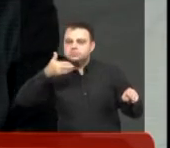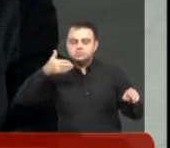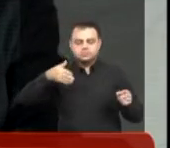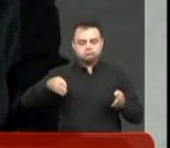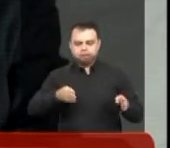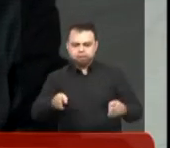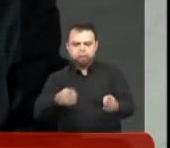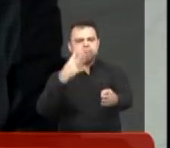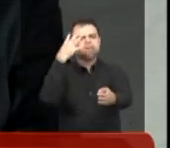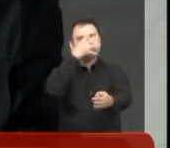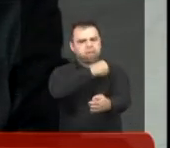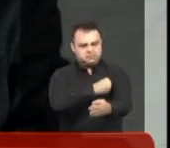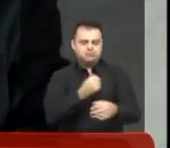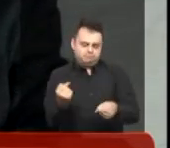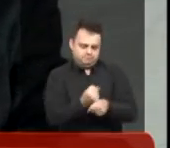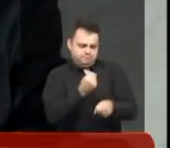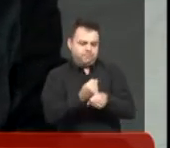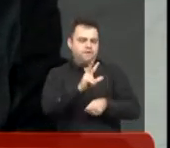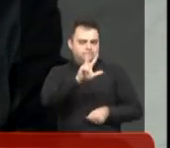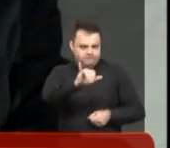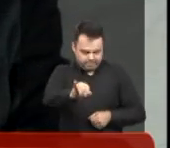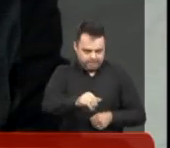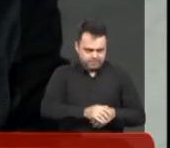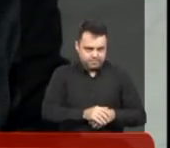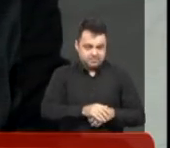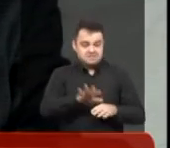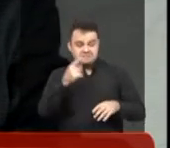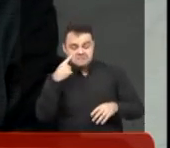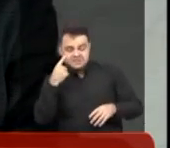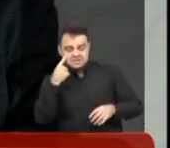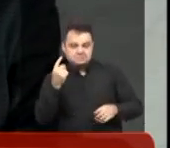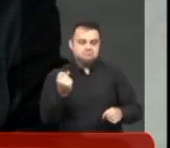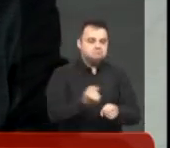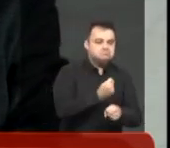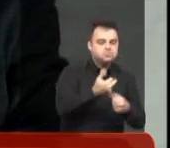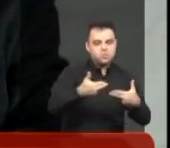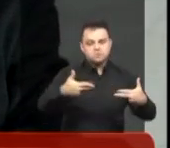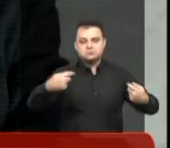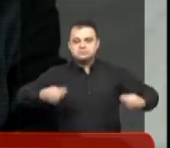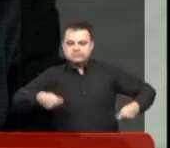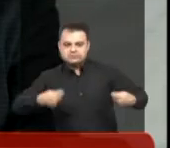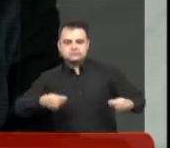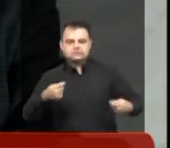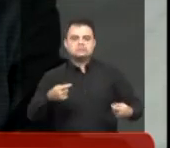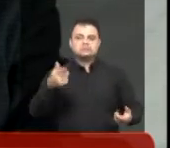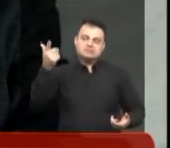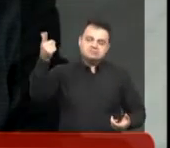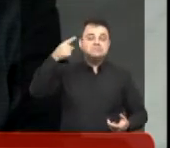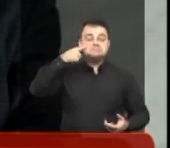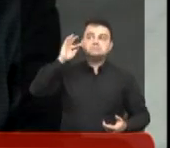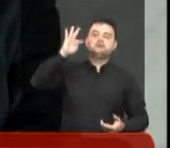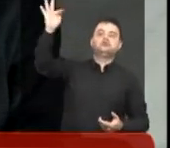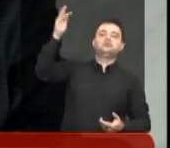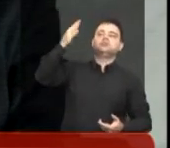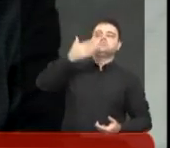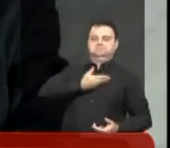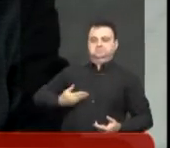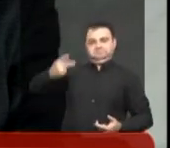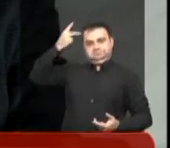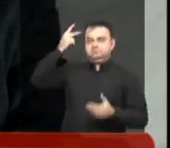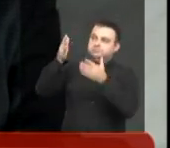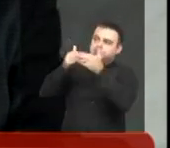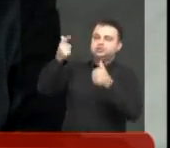tem uma estrada muito bonita, por sinal, e a gente vai tentar. Se não conseguir pavimentar, pelo menos incluir aí no Melhor Caminho para que seja